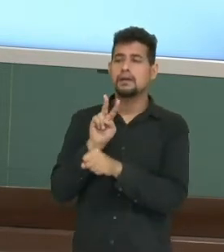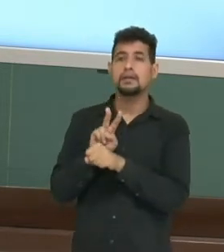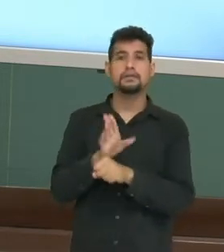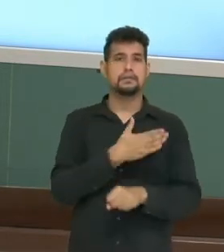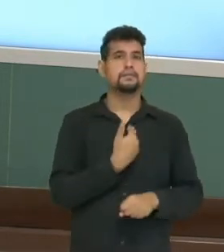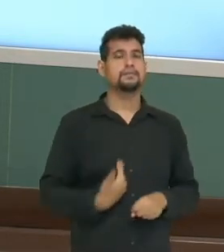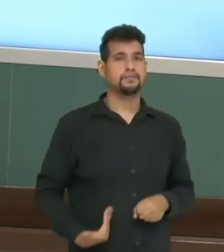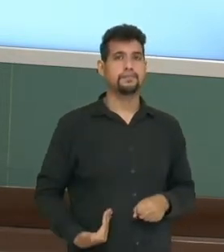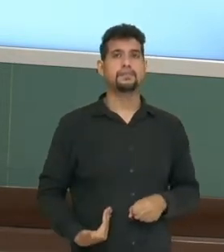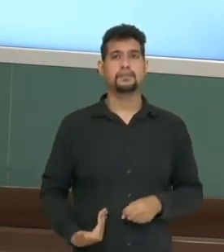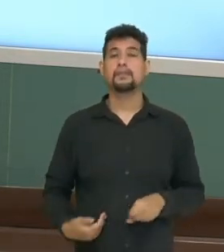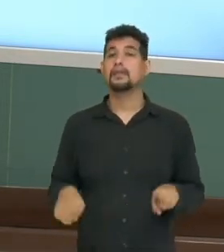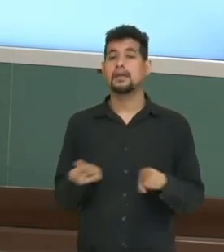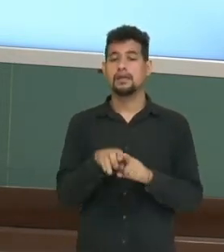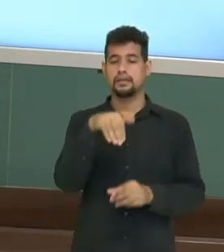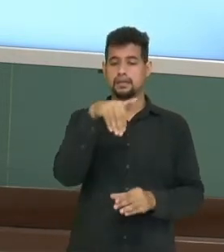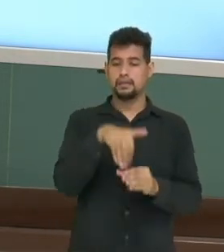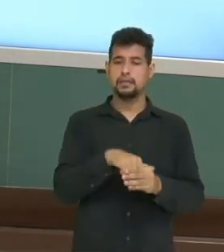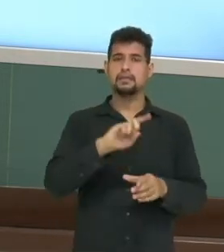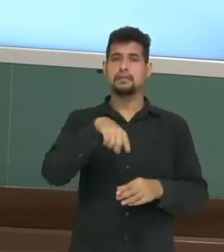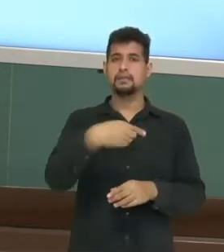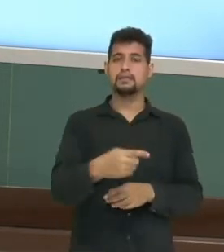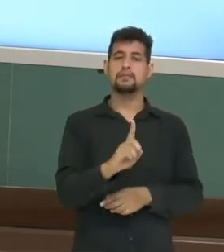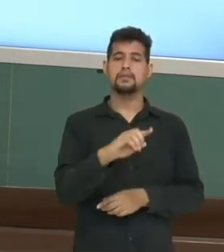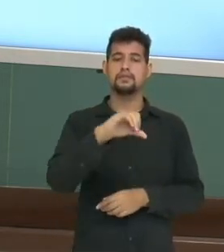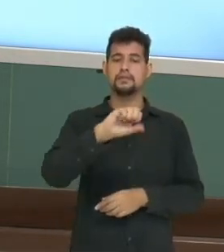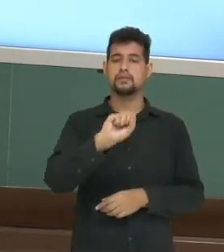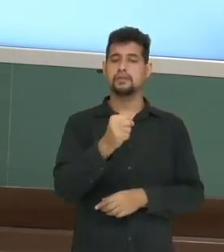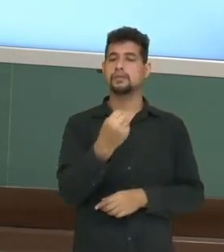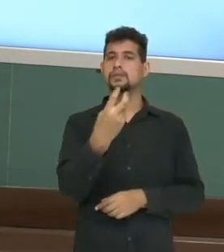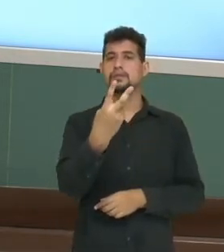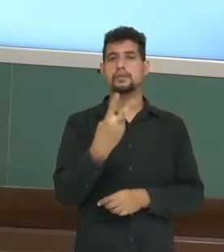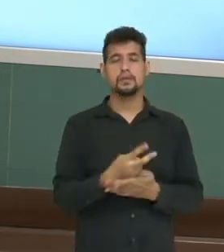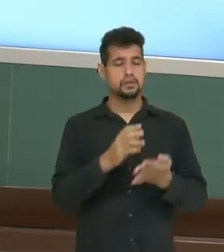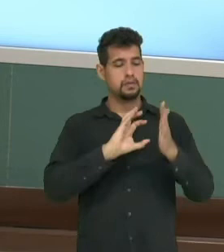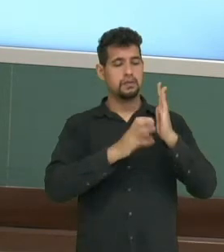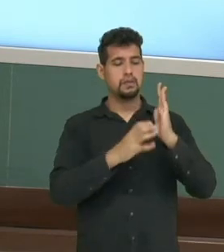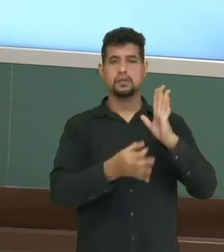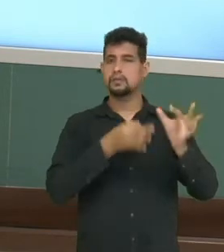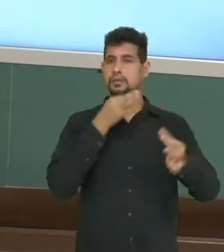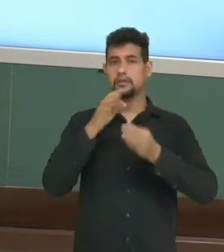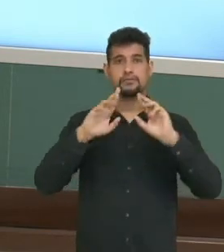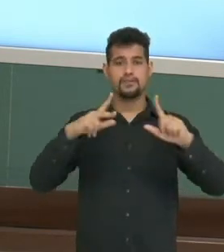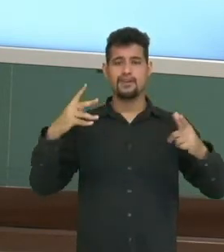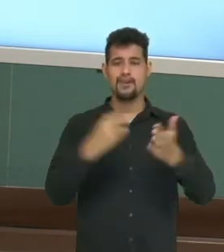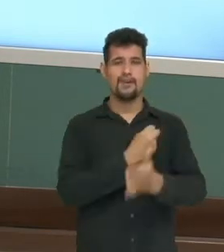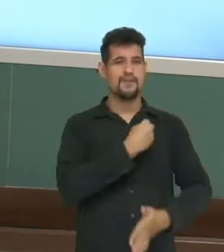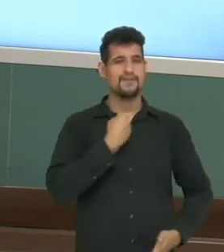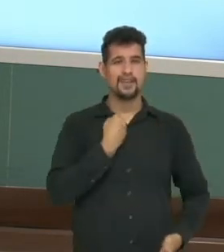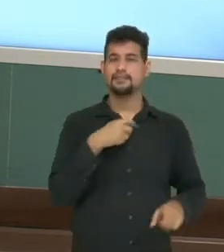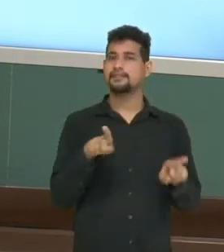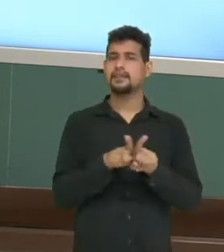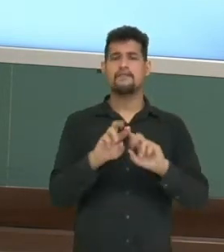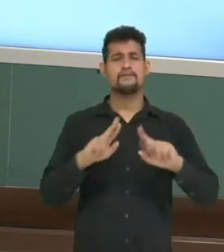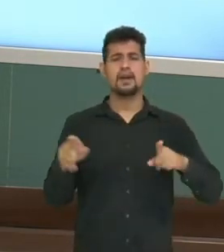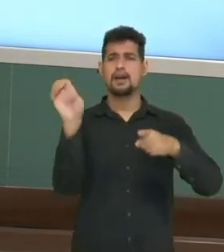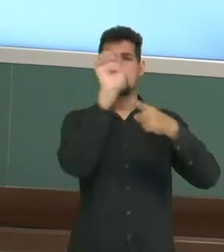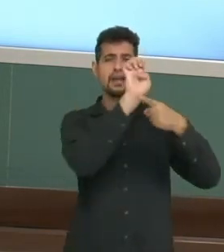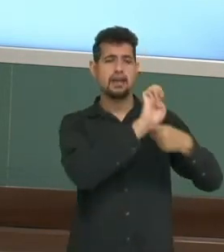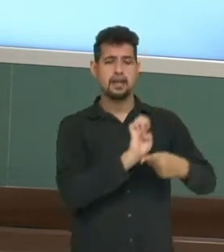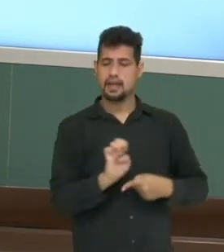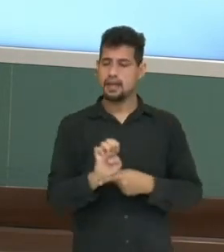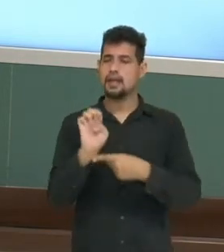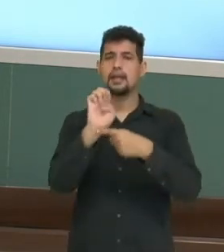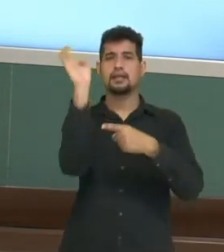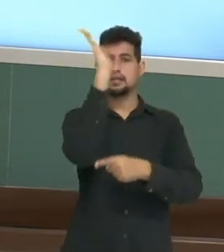governo. Nas eleições seguintes, de 1982, os partidos de oposição venceram na maioria dos estados importantes do